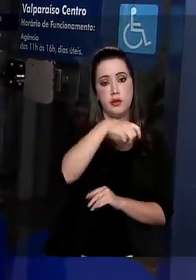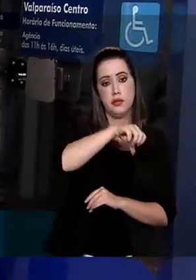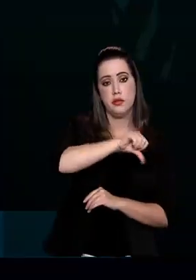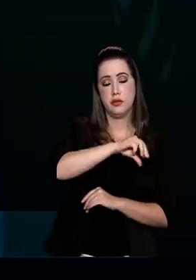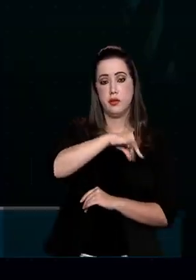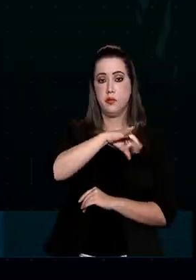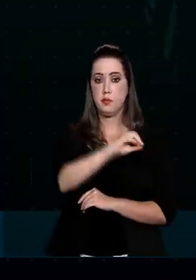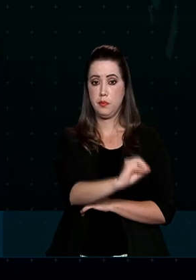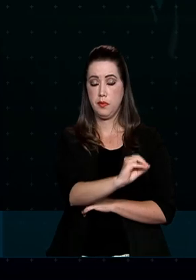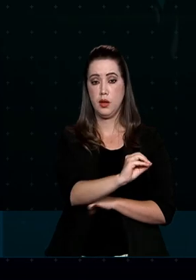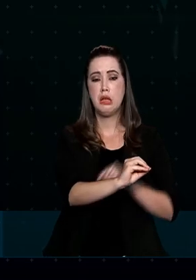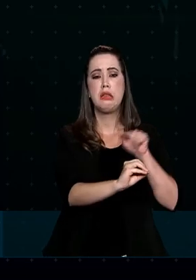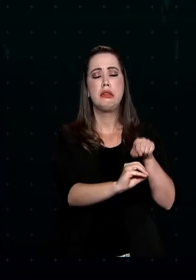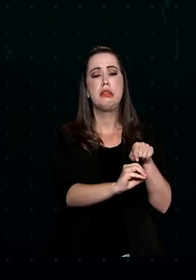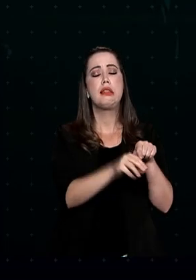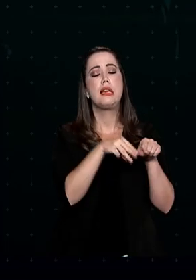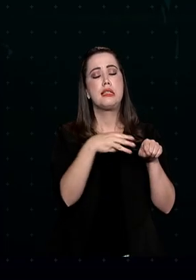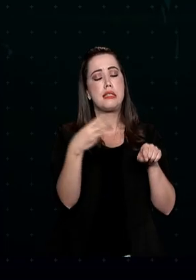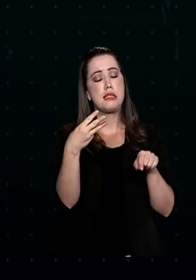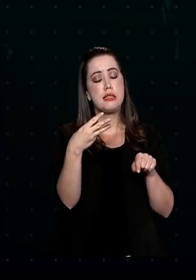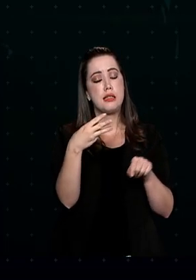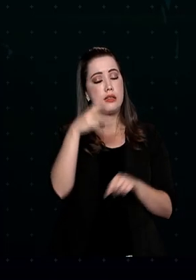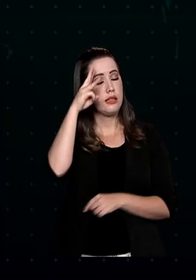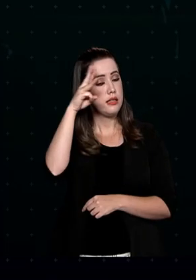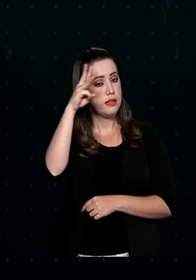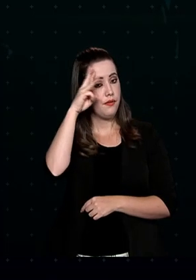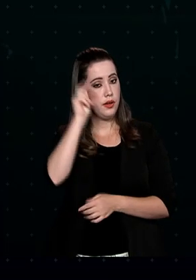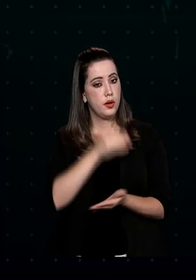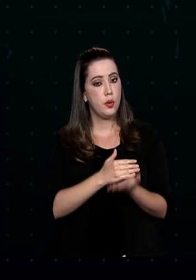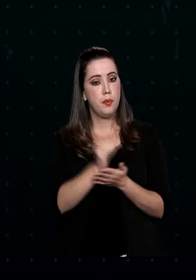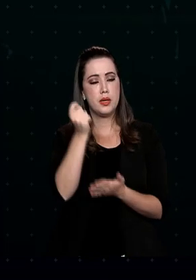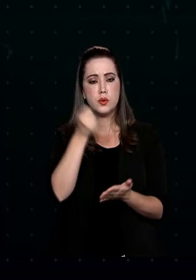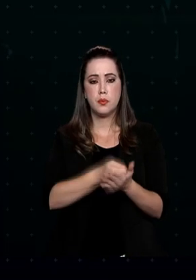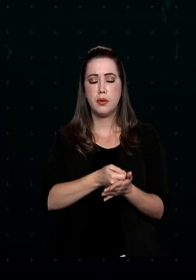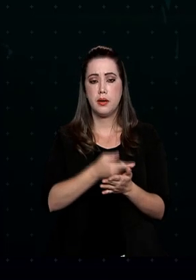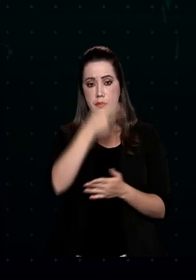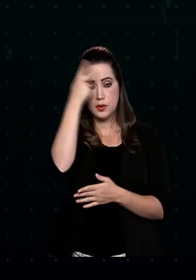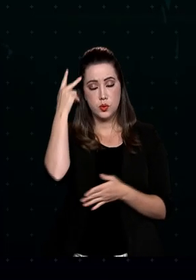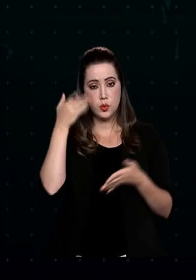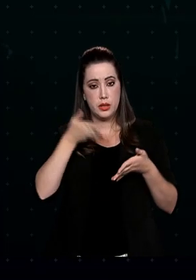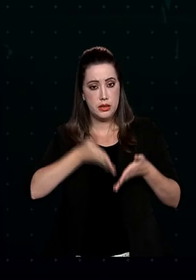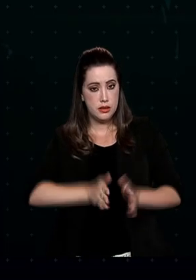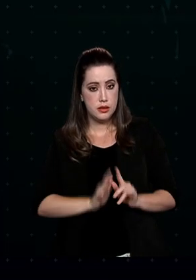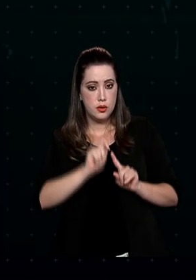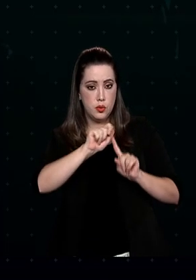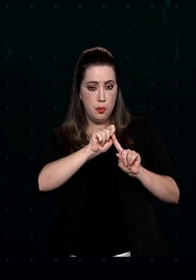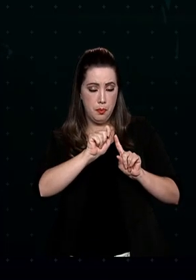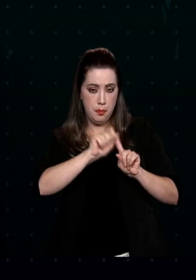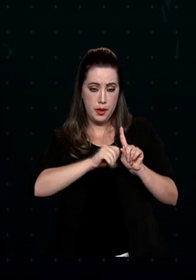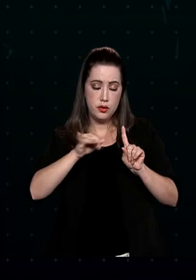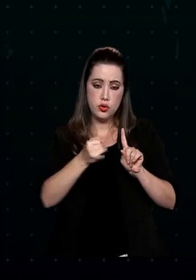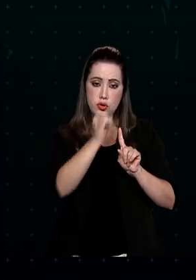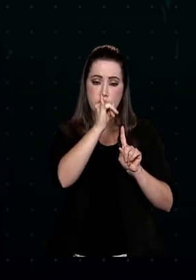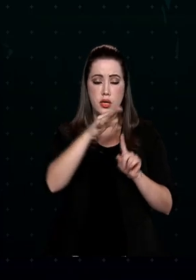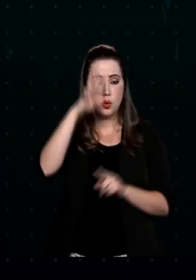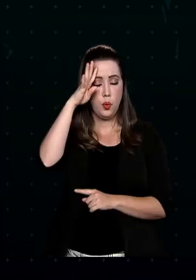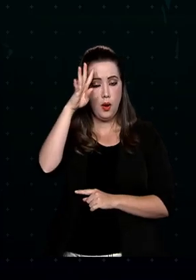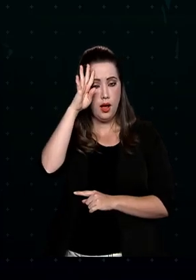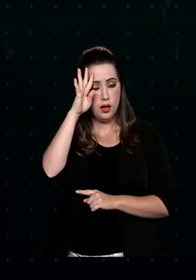e 29 de maio. Nesta terça-feira começam os pagamentos para os nascidos em janeiro, quartas serão os nascidos